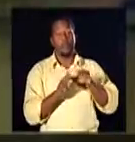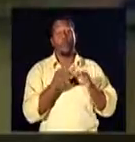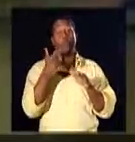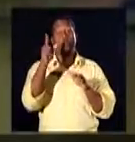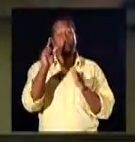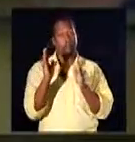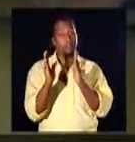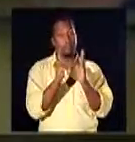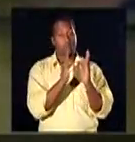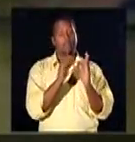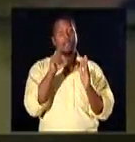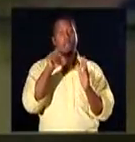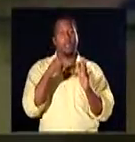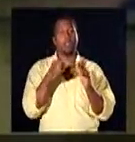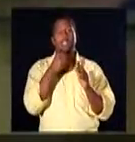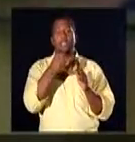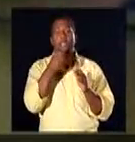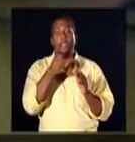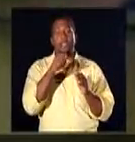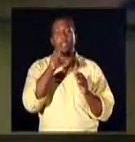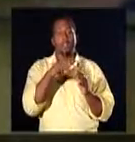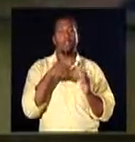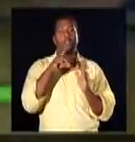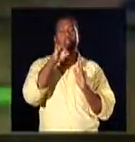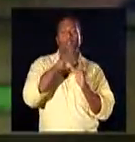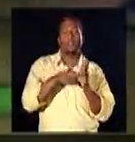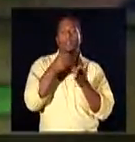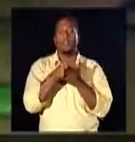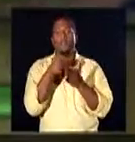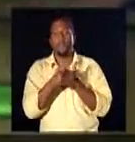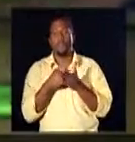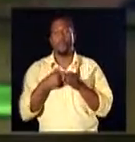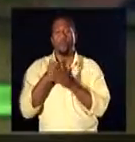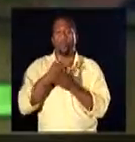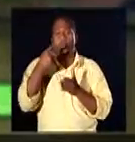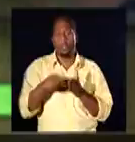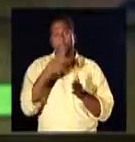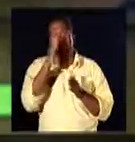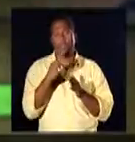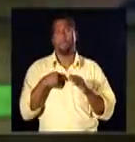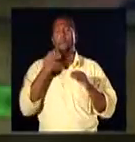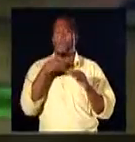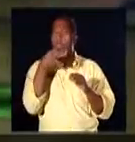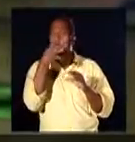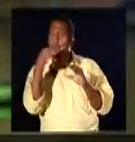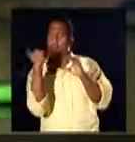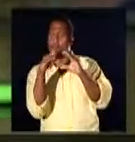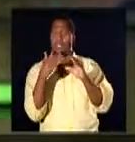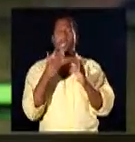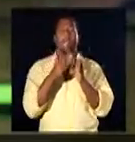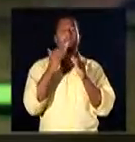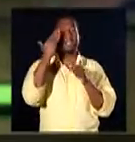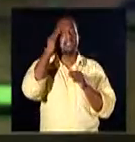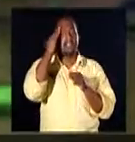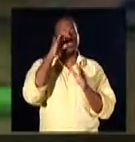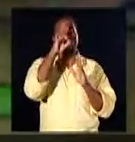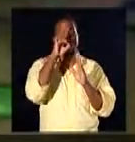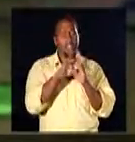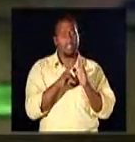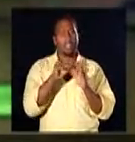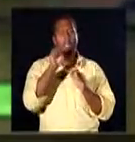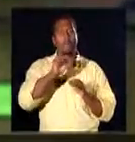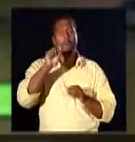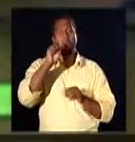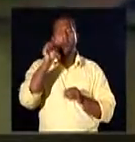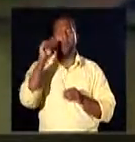Para participar, envie sua sugestão para o e-mail em tendadireito.com.br Depois do intervalo,